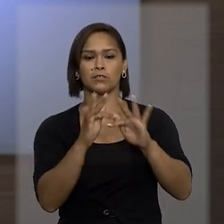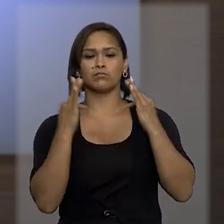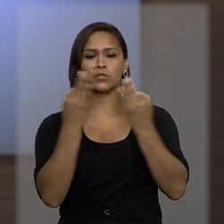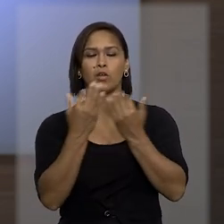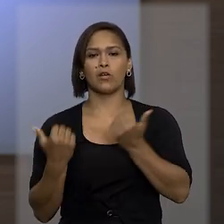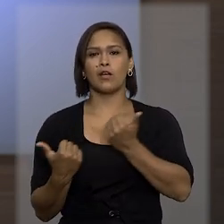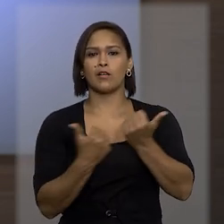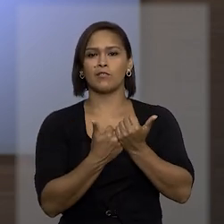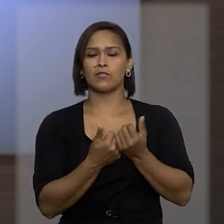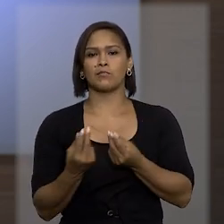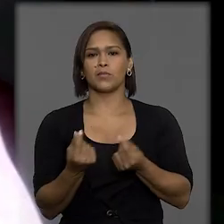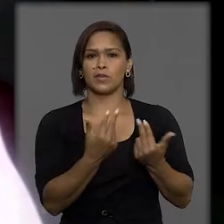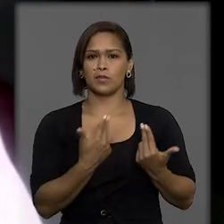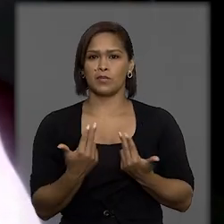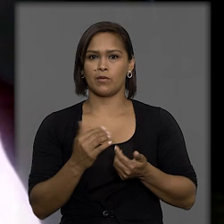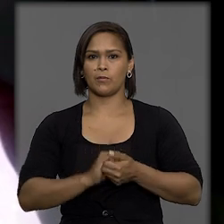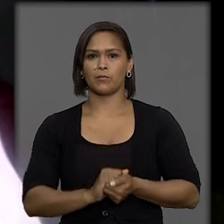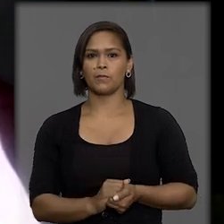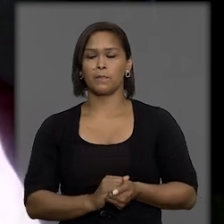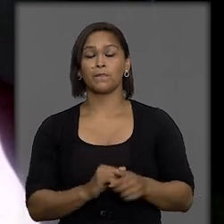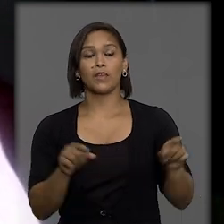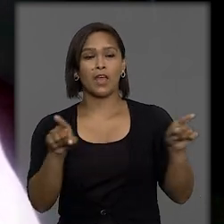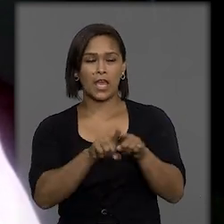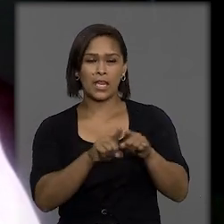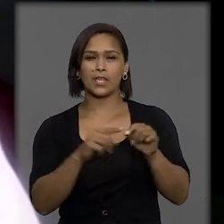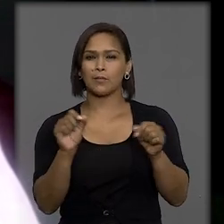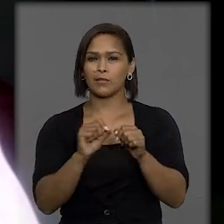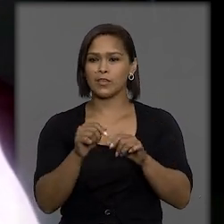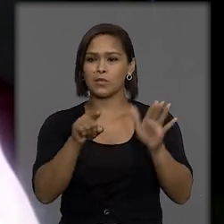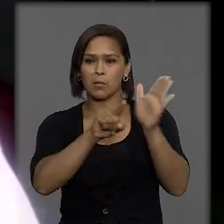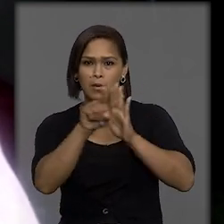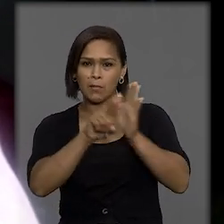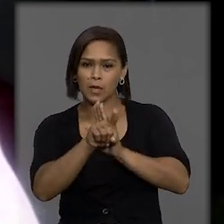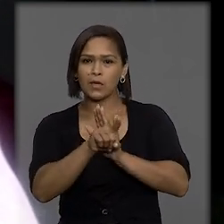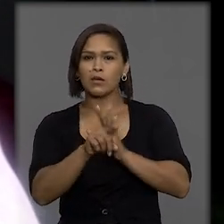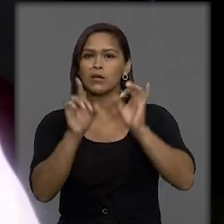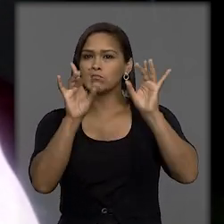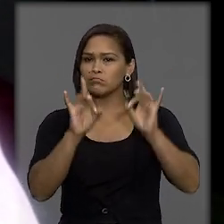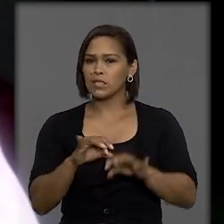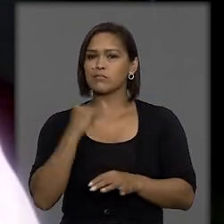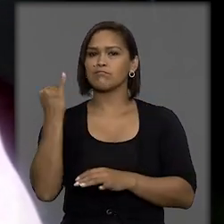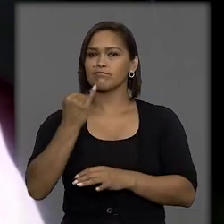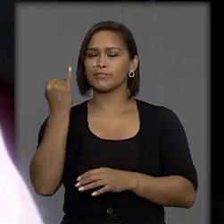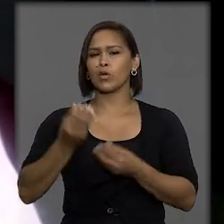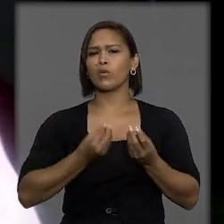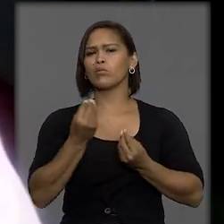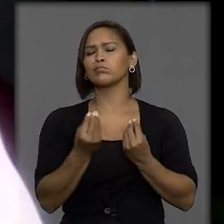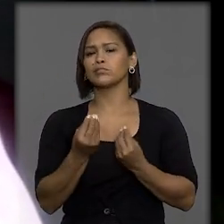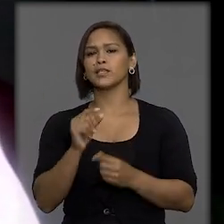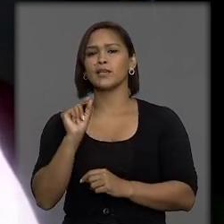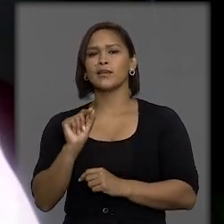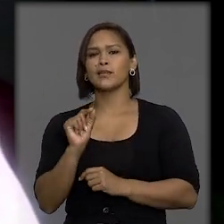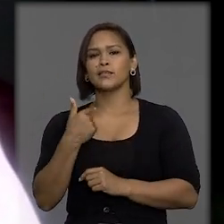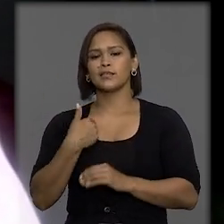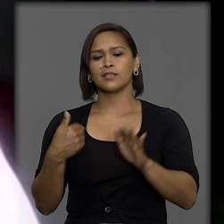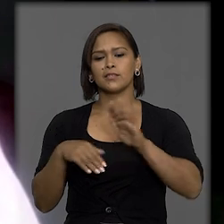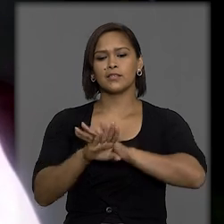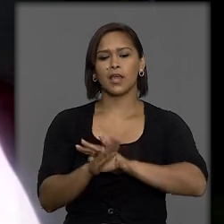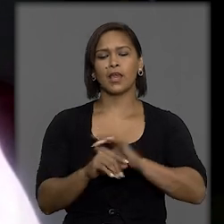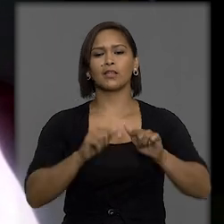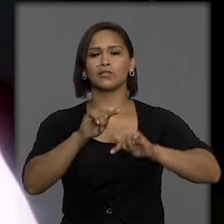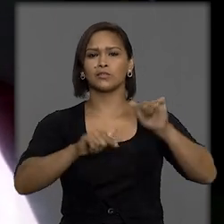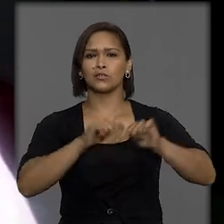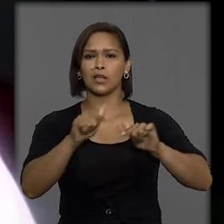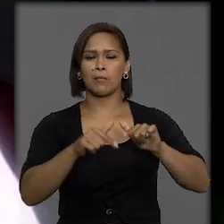legais na mesma condição. O censo também fez algumas perguntas bem importantes, como se dentro do local de